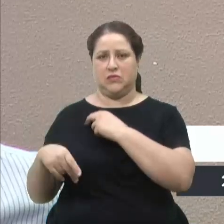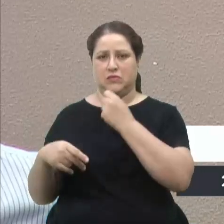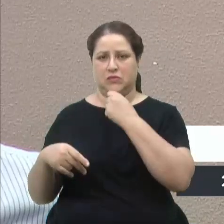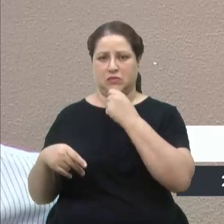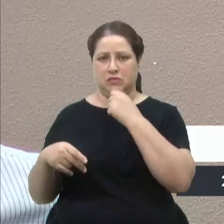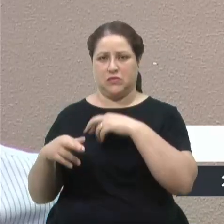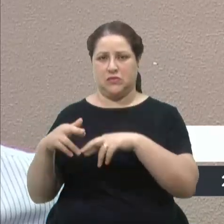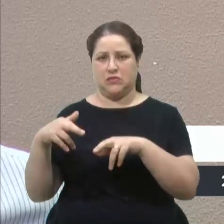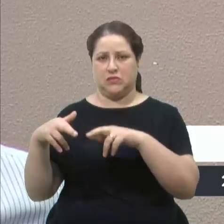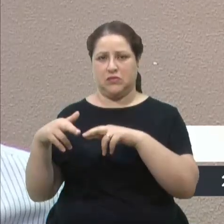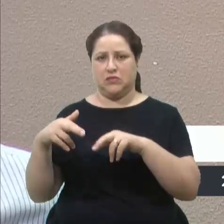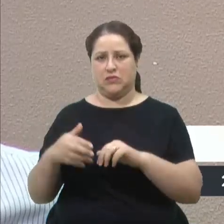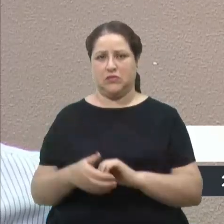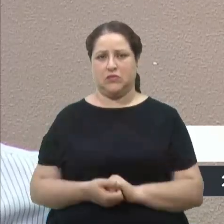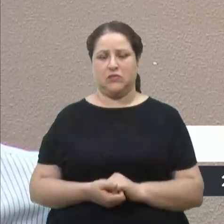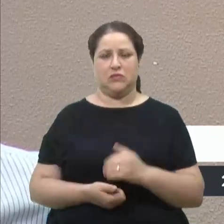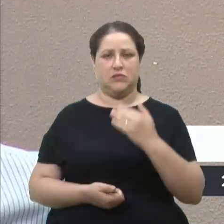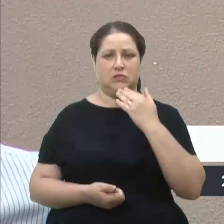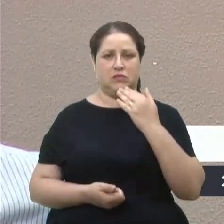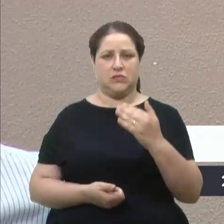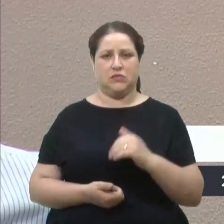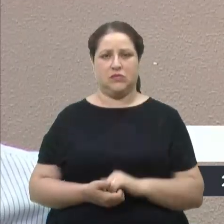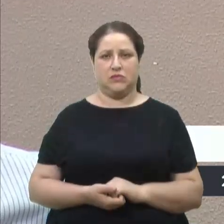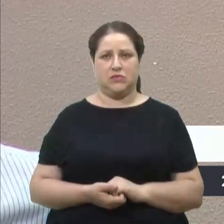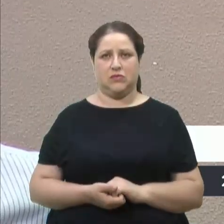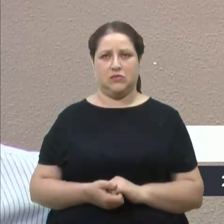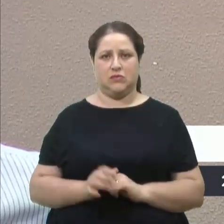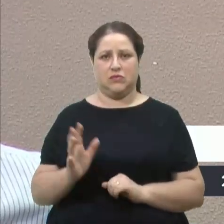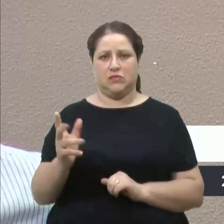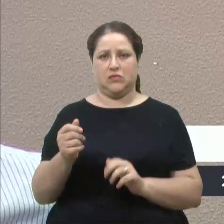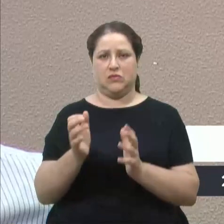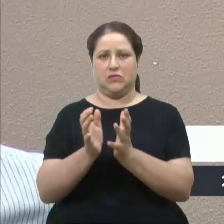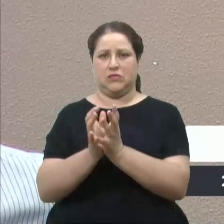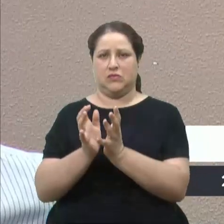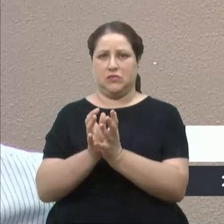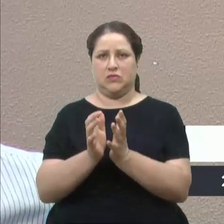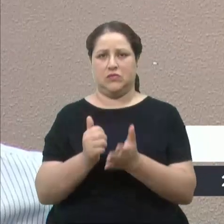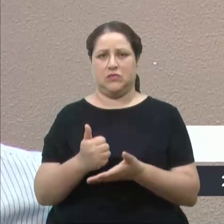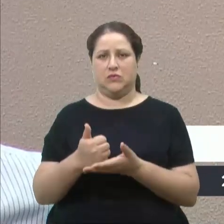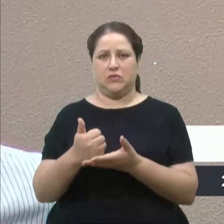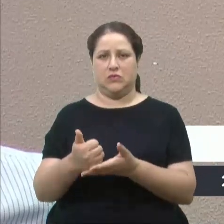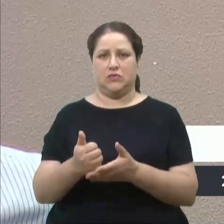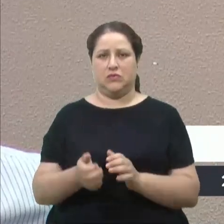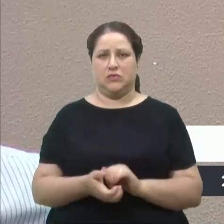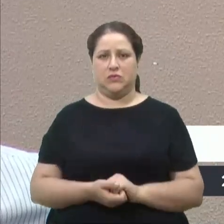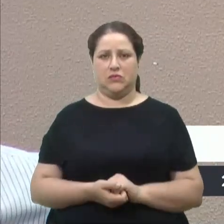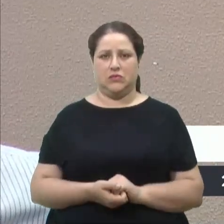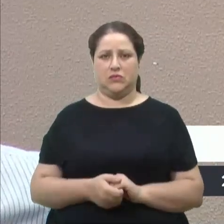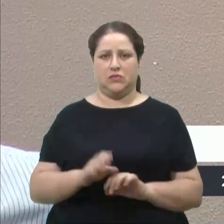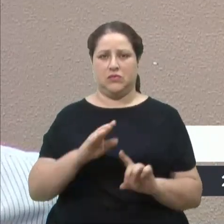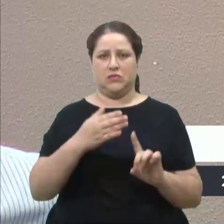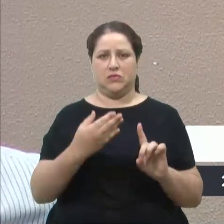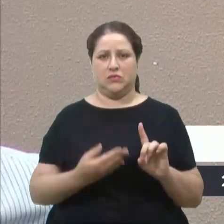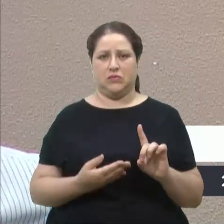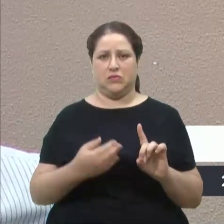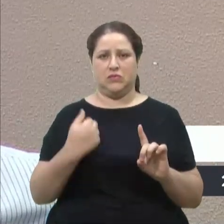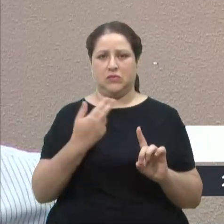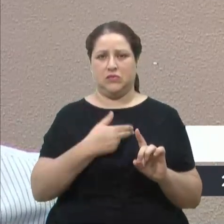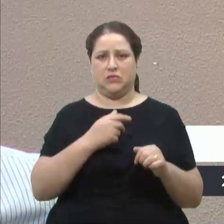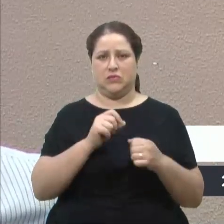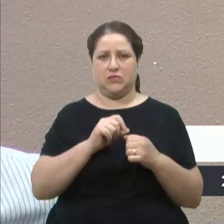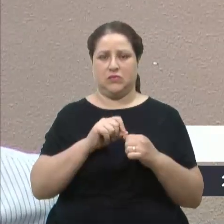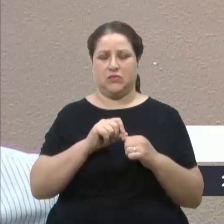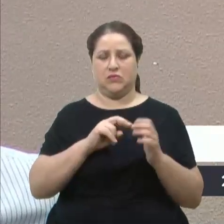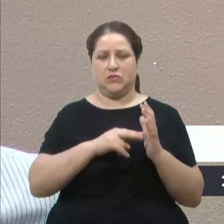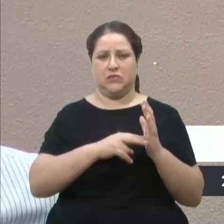nessa região. Então, aqui estou pedindo aos nobres pares o apoio para essa homenagem, que aí faremos que o